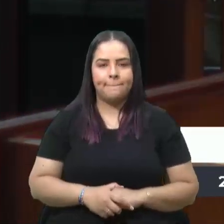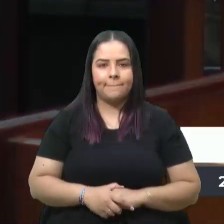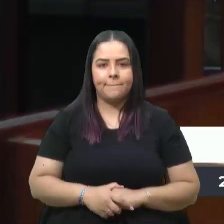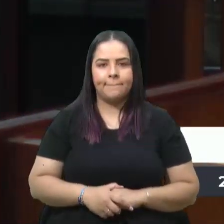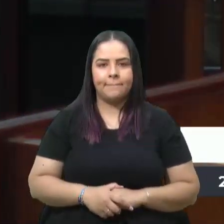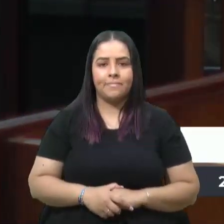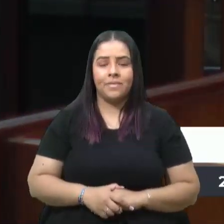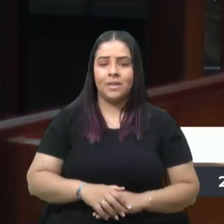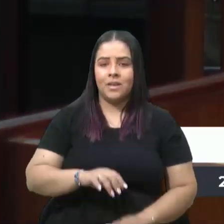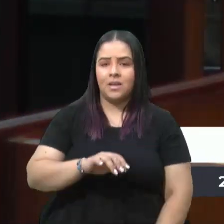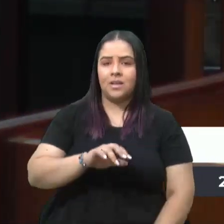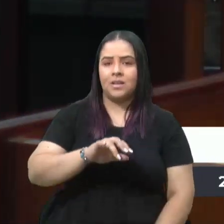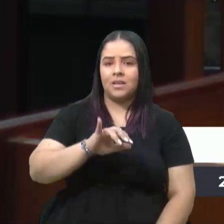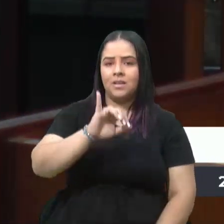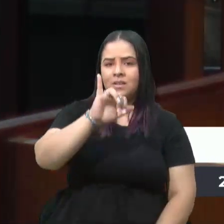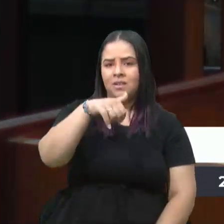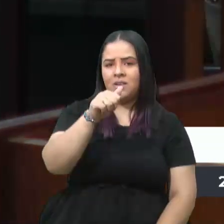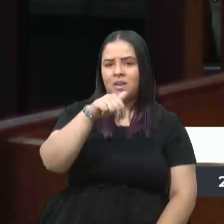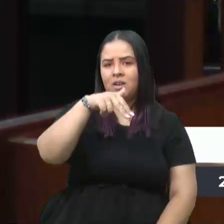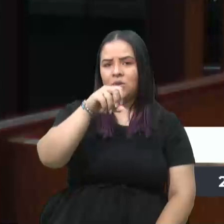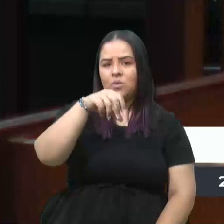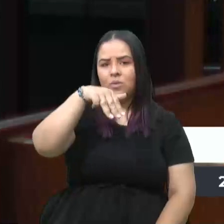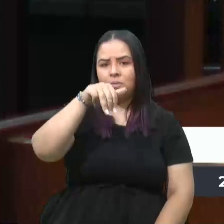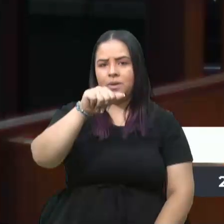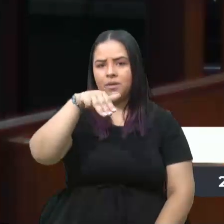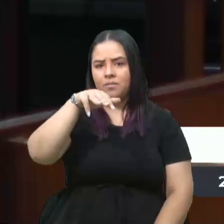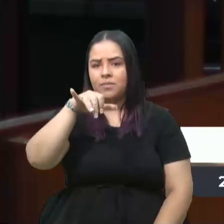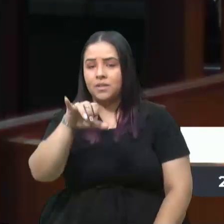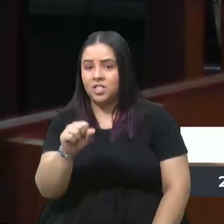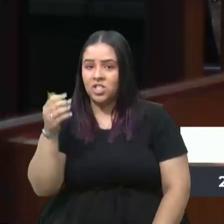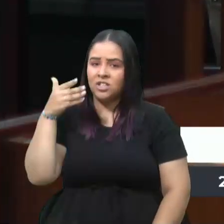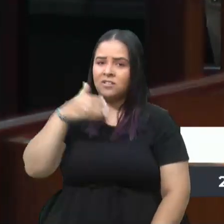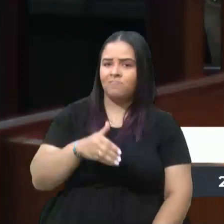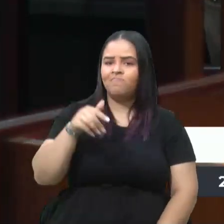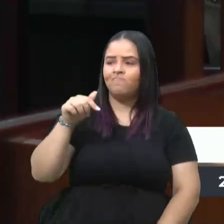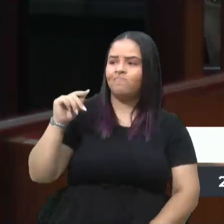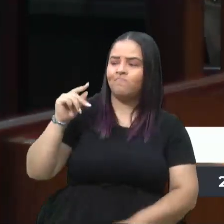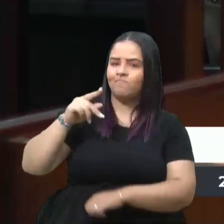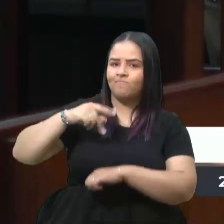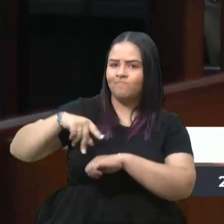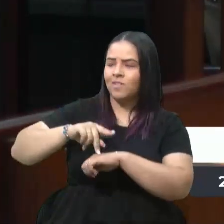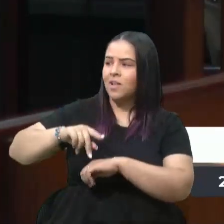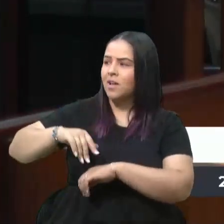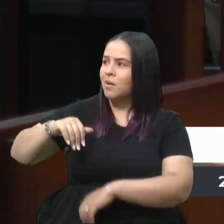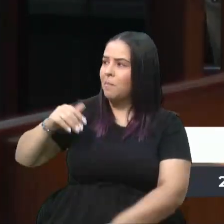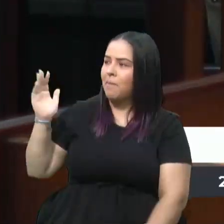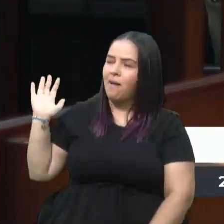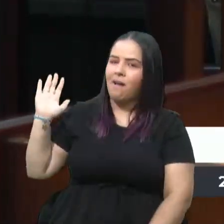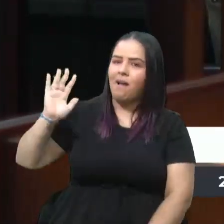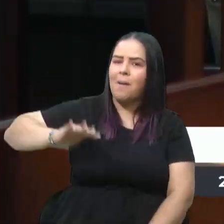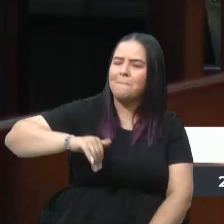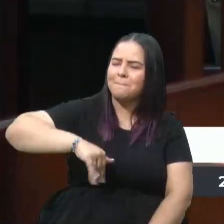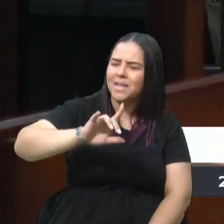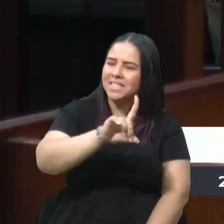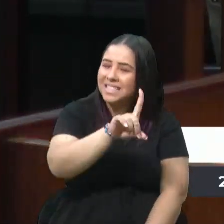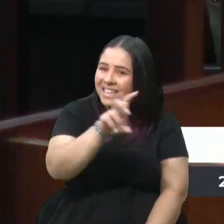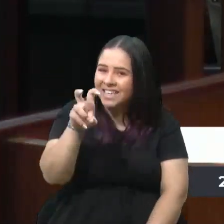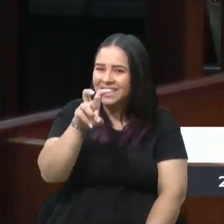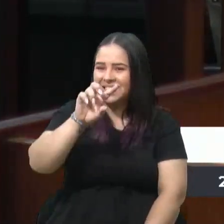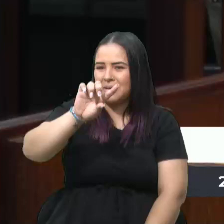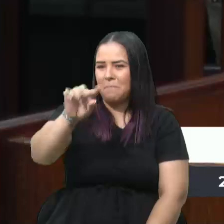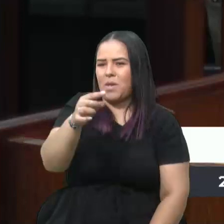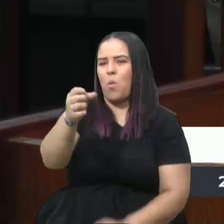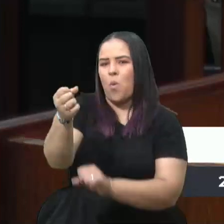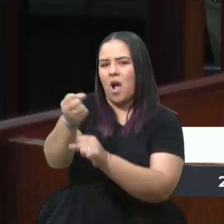Yanomamis chegaram em nosso país provavelmente há mais de 15 mil anos e ocupam parte